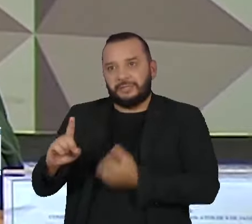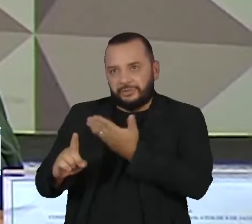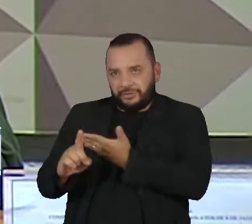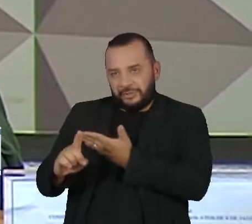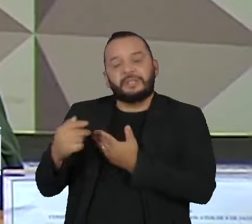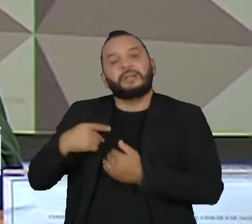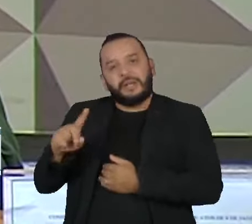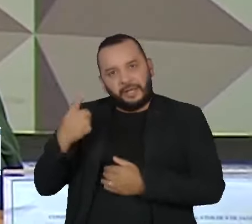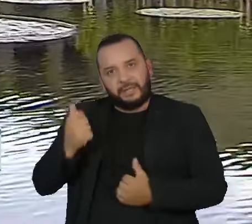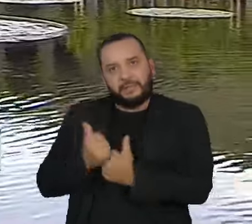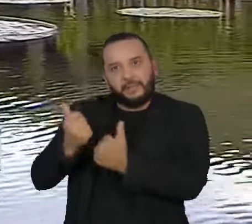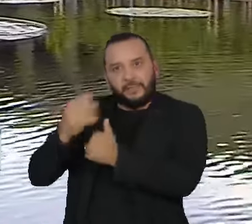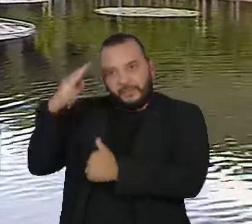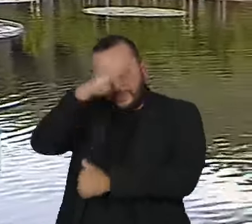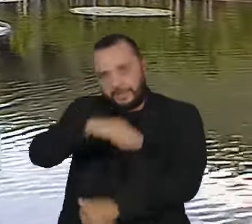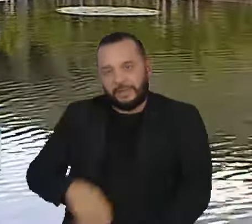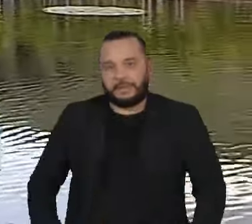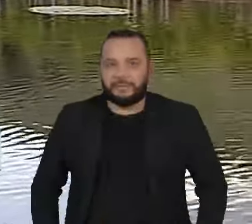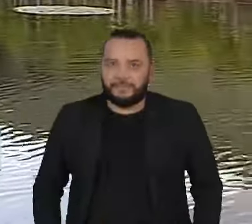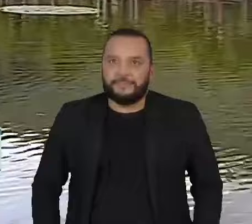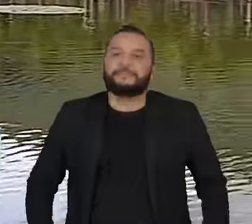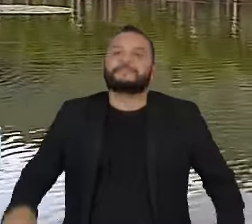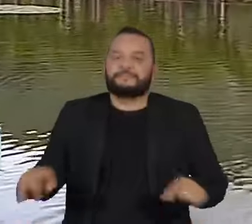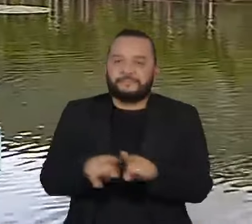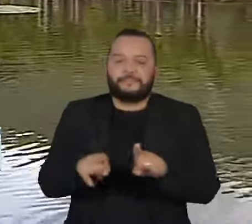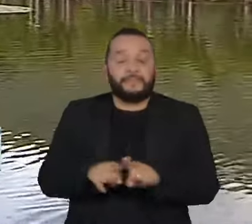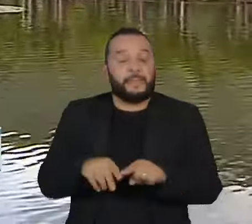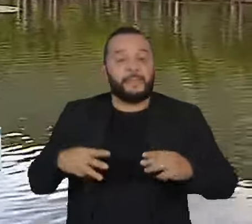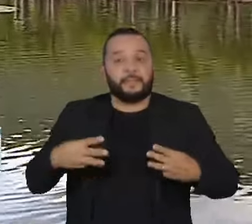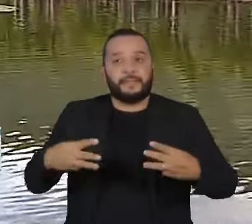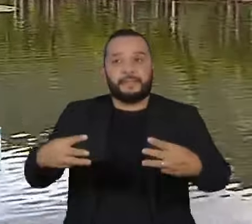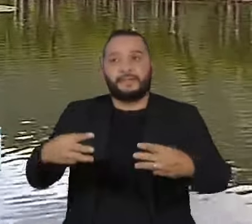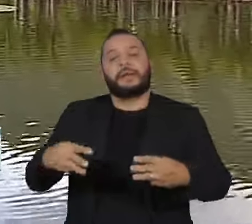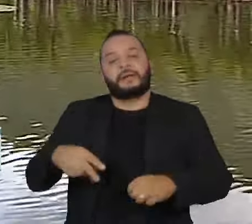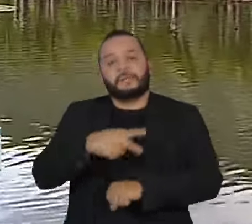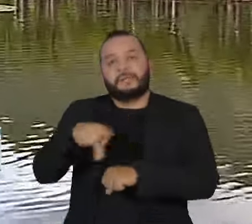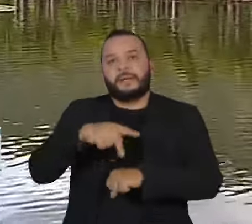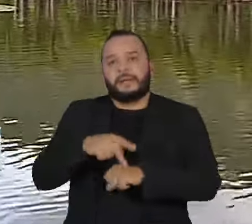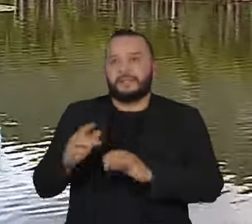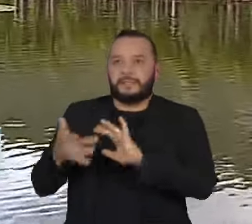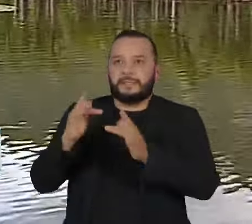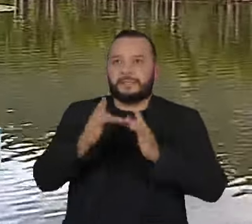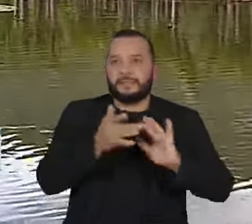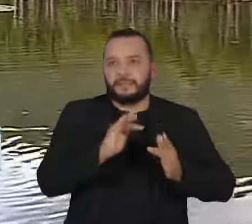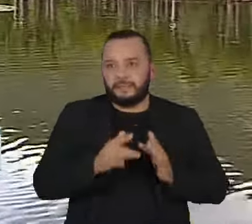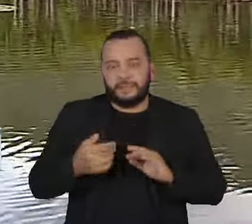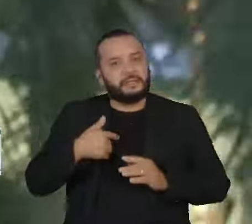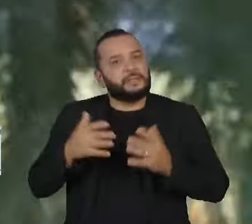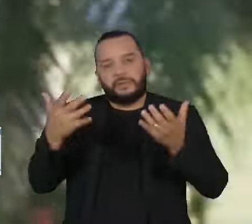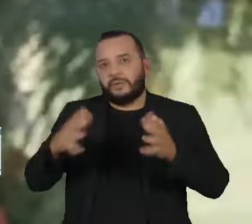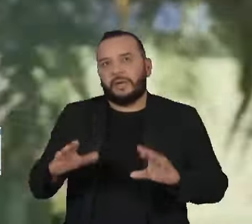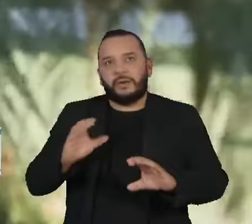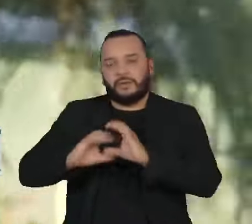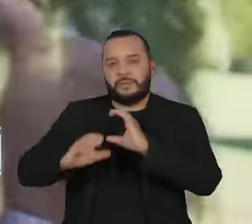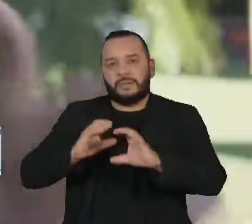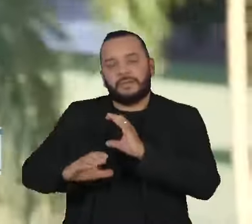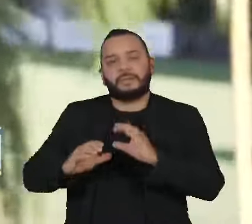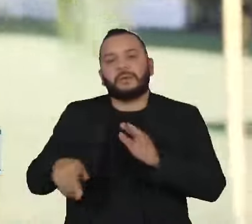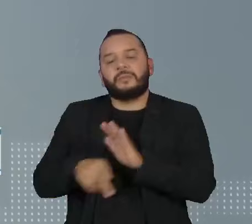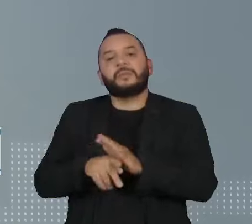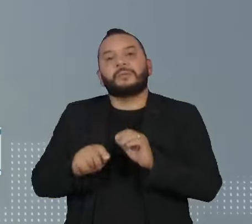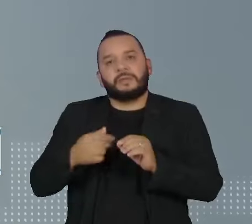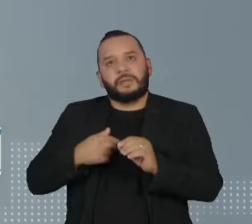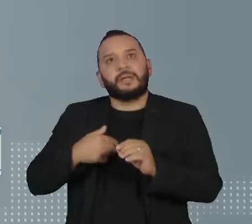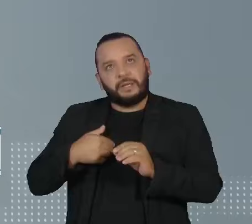ordens da presidência. O Ministério das Relações Exteriores se negou a revelar as comunicações diplomáticas sobre o ex-jogador